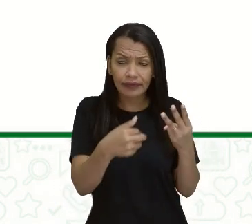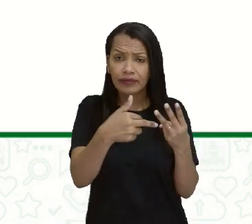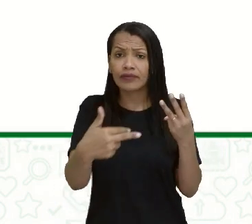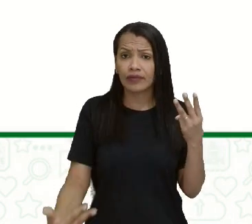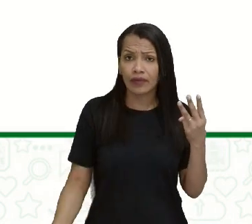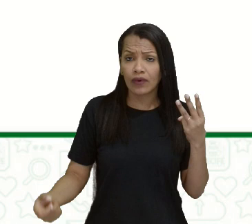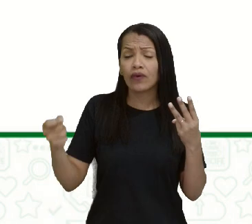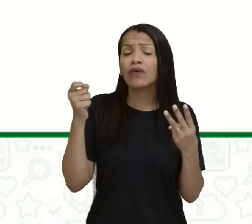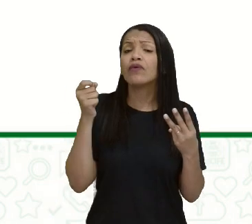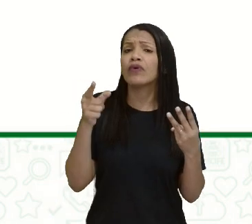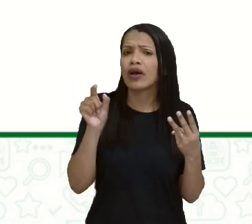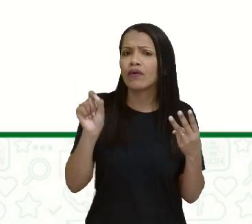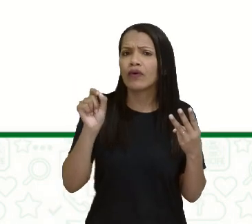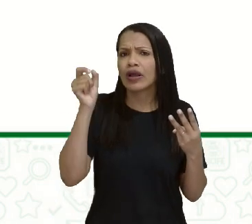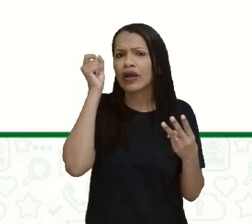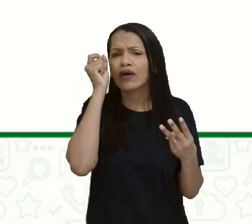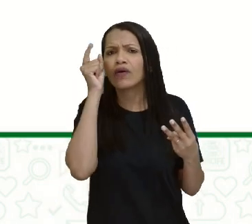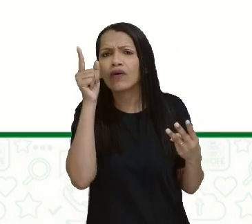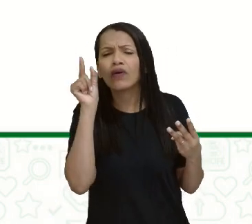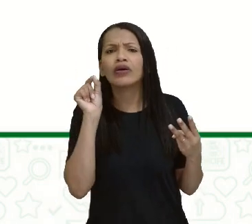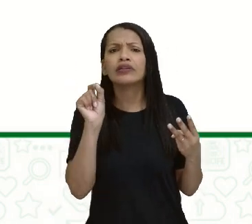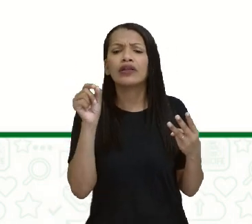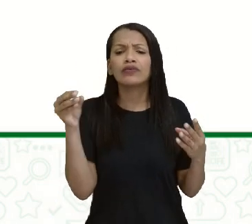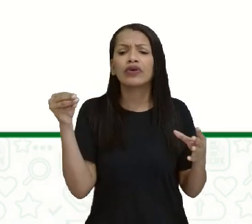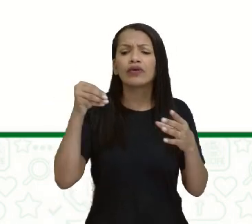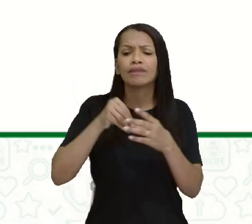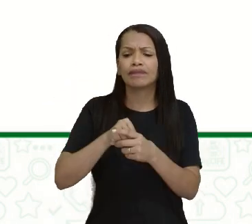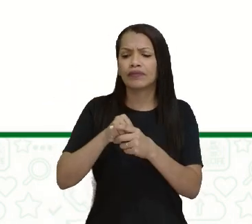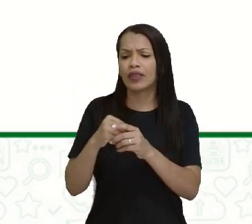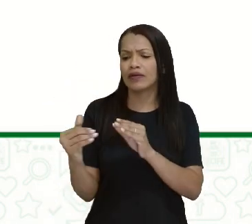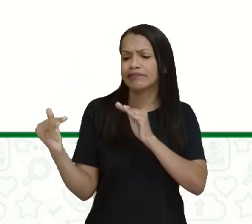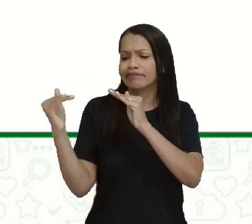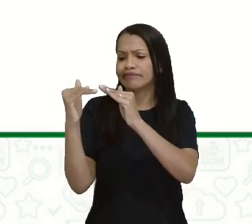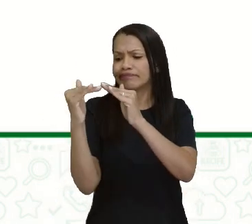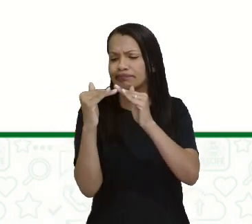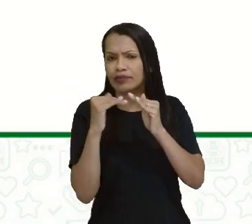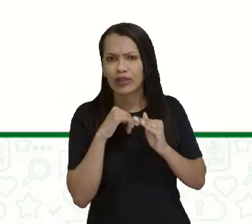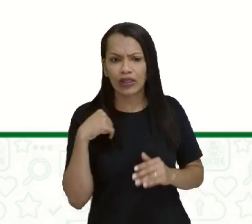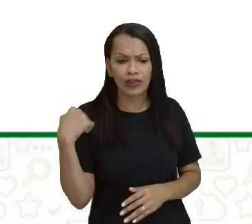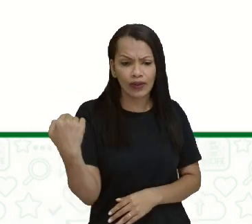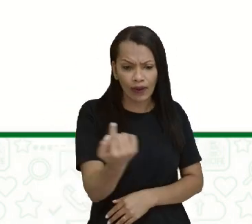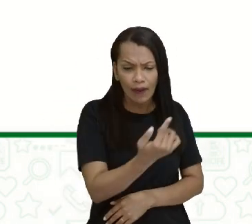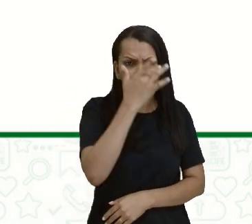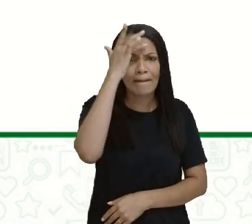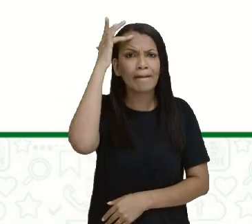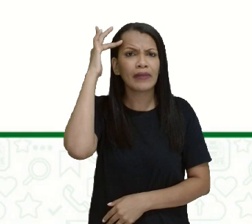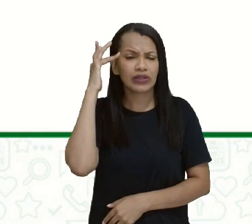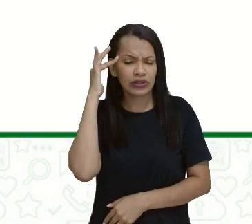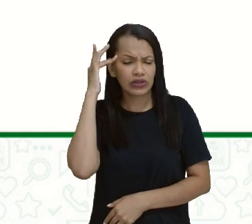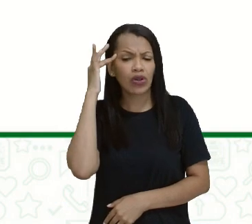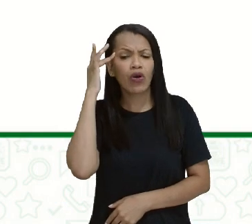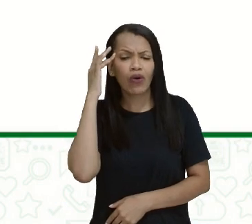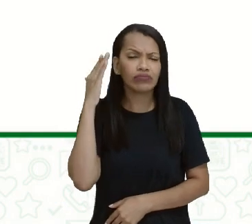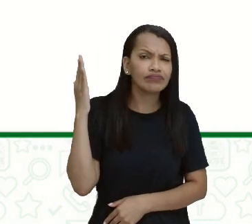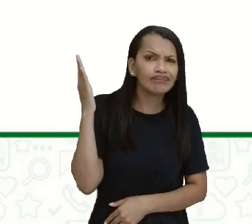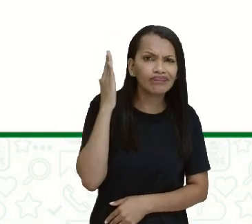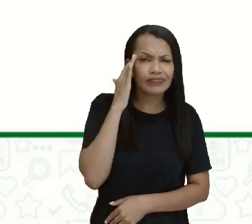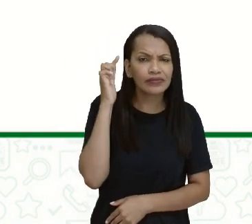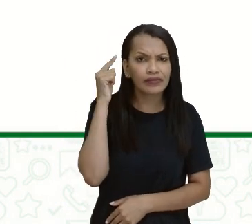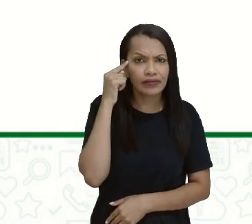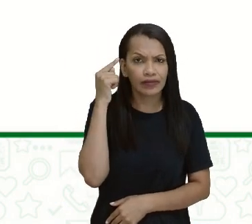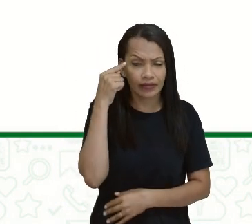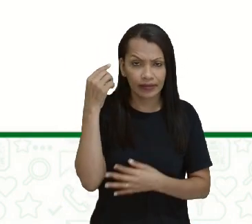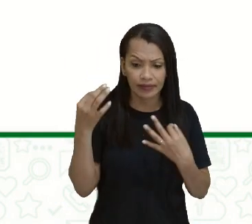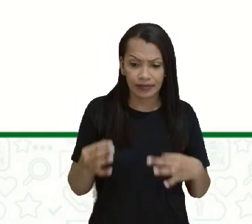seria uma ideia de clássico dentro do senso comum, dentro do que a gente, das pessoas comuns, do que a gente pensa.